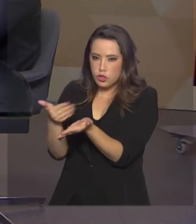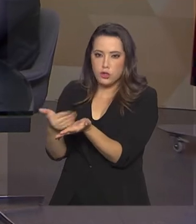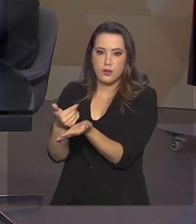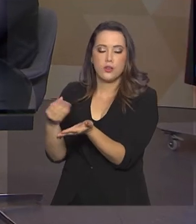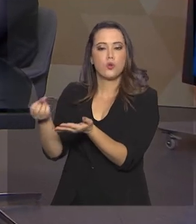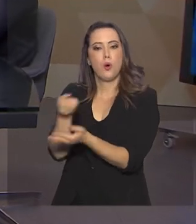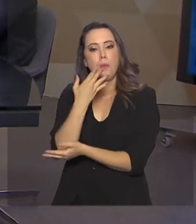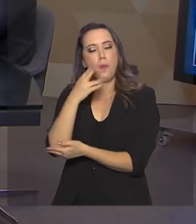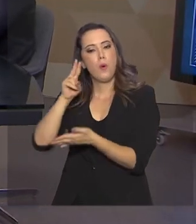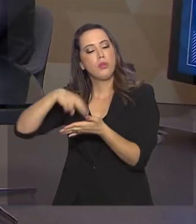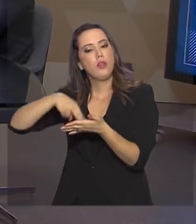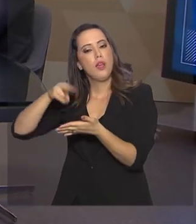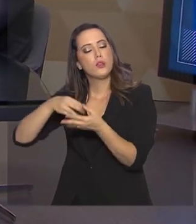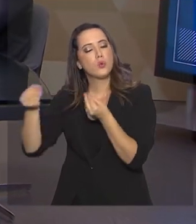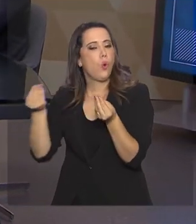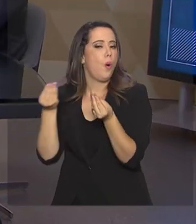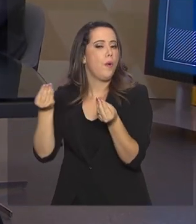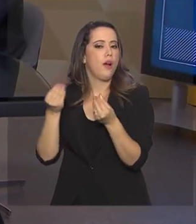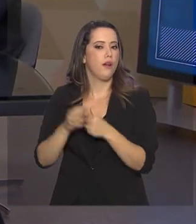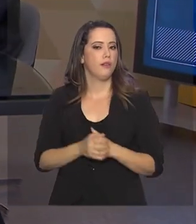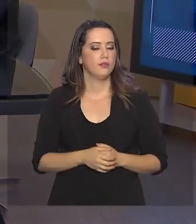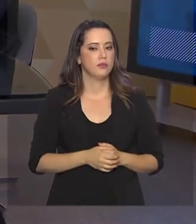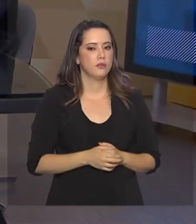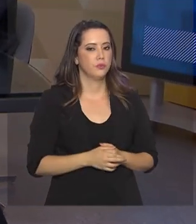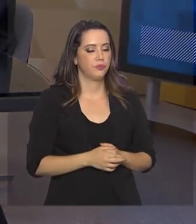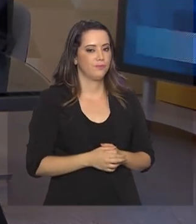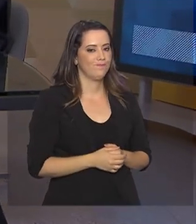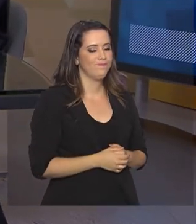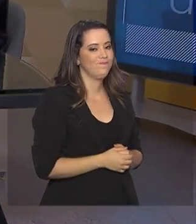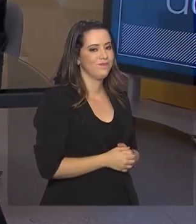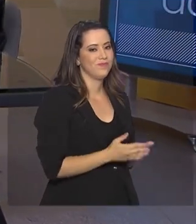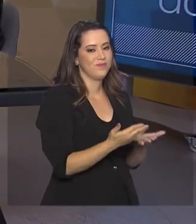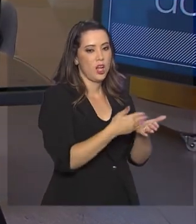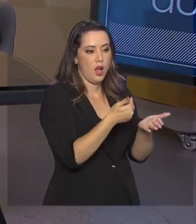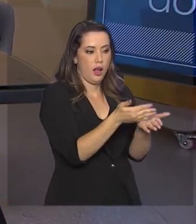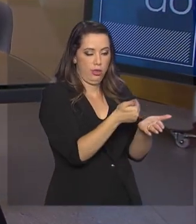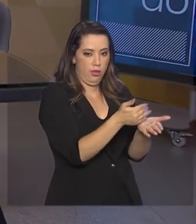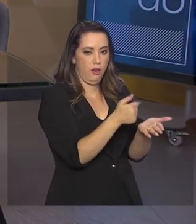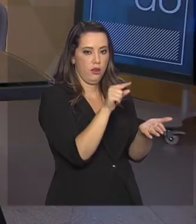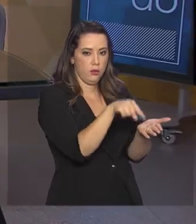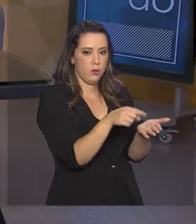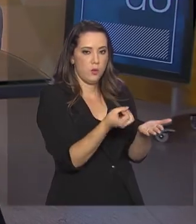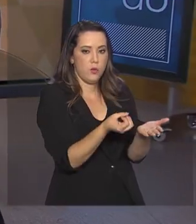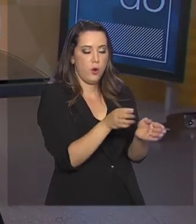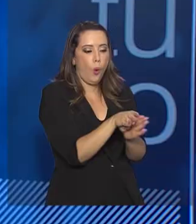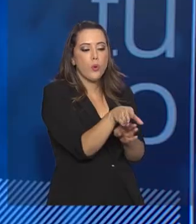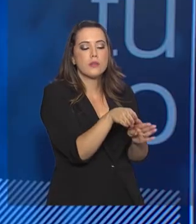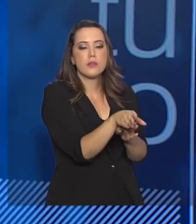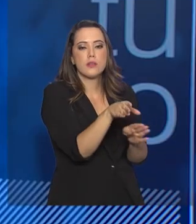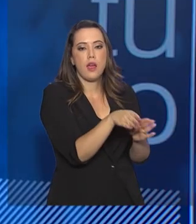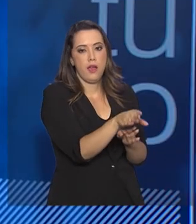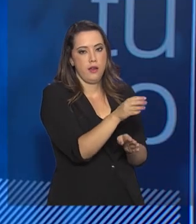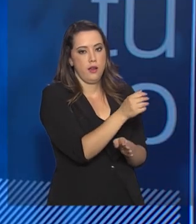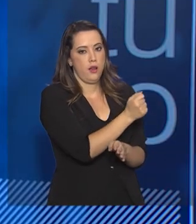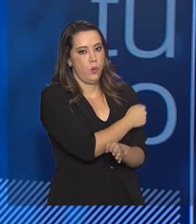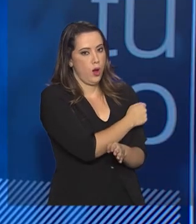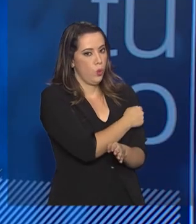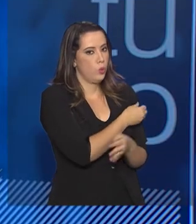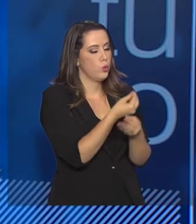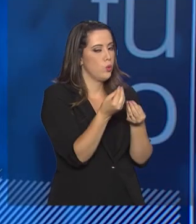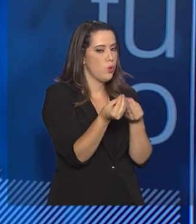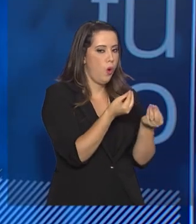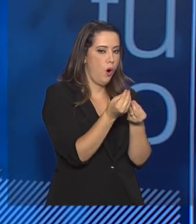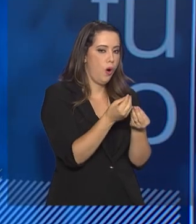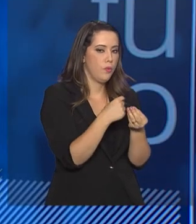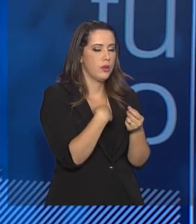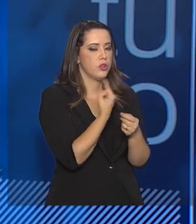fazer um bom texto. Como seria isso? Essa cartilha orienta o estudante de diversas formas. Primeiro, a gente mostra como